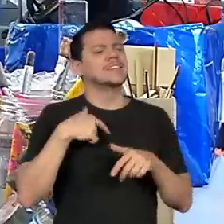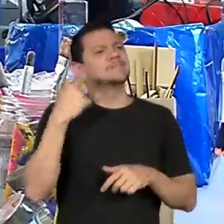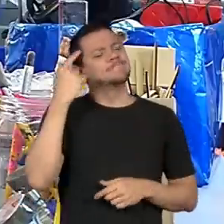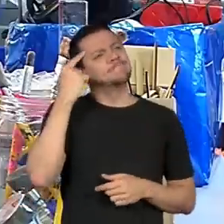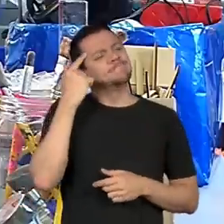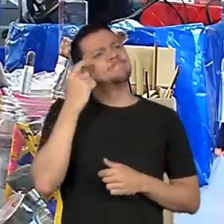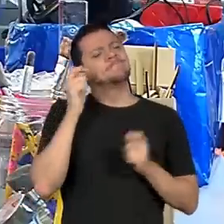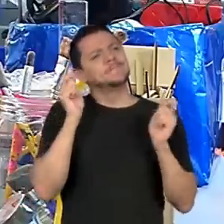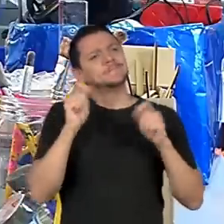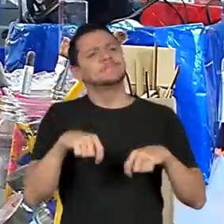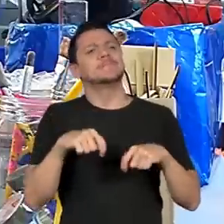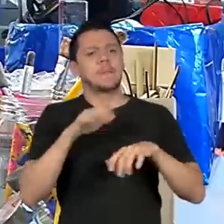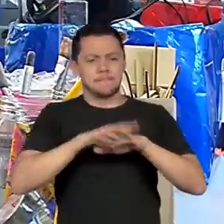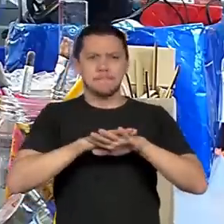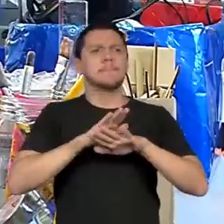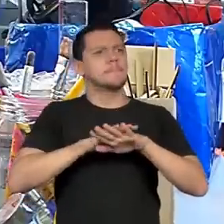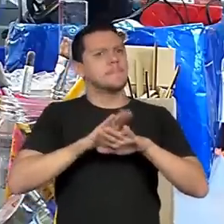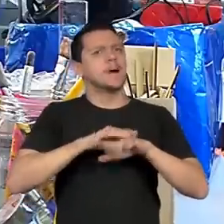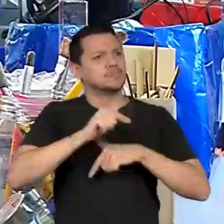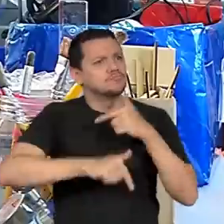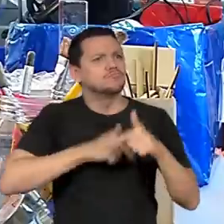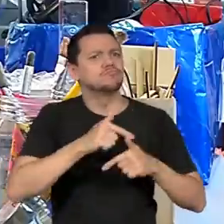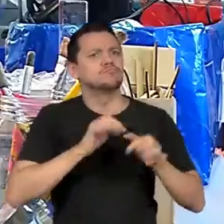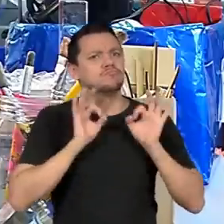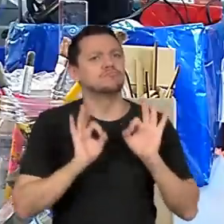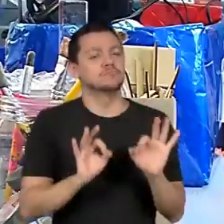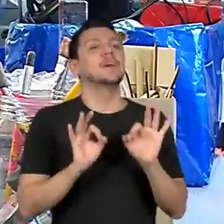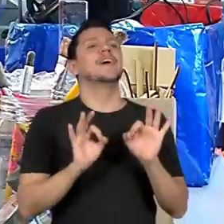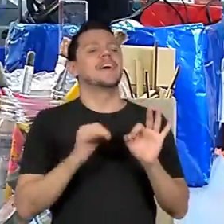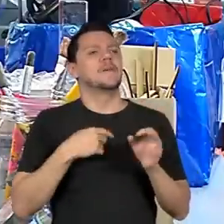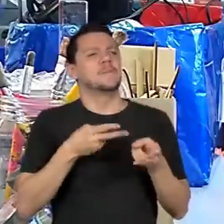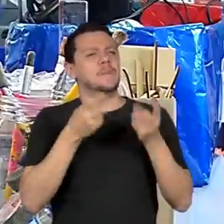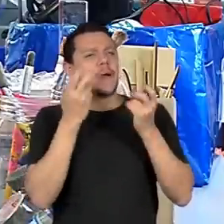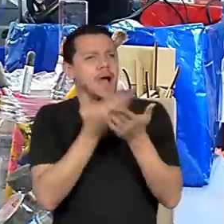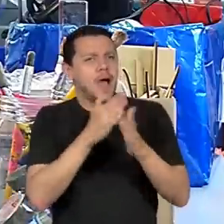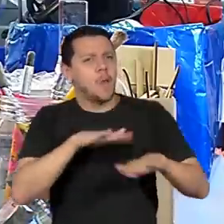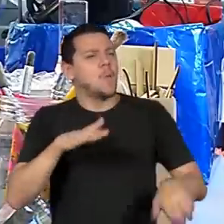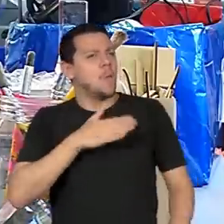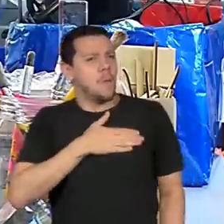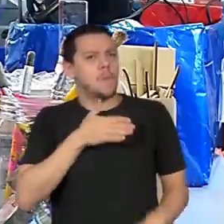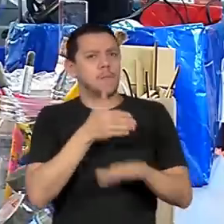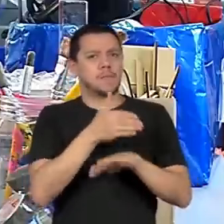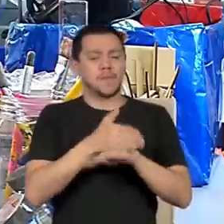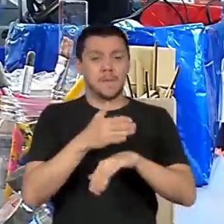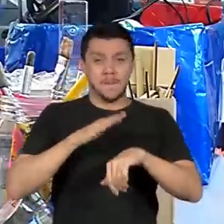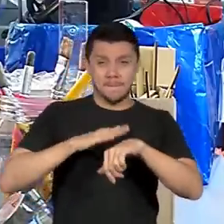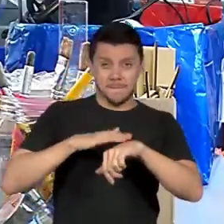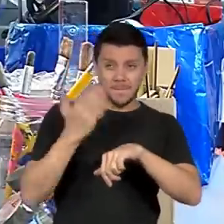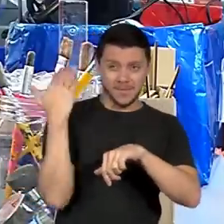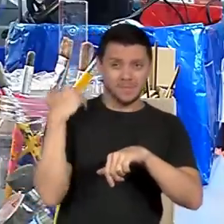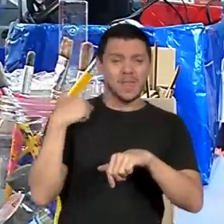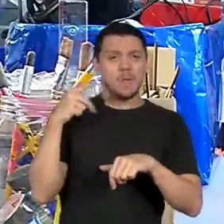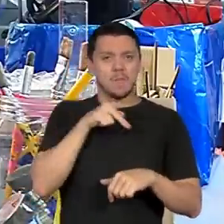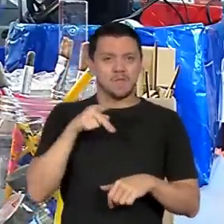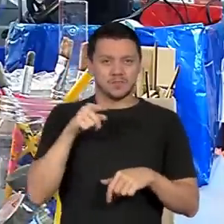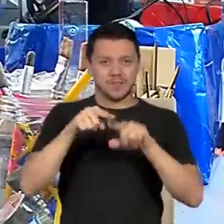engajavam demais nessas atividades. E durante o tempo que eu fui poede, alguns professores foram me